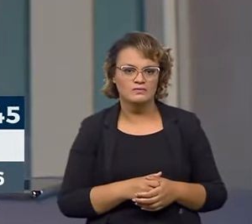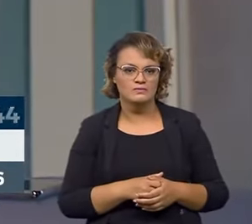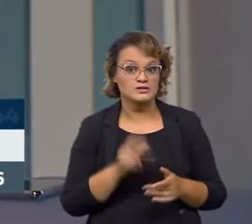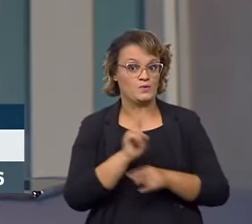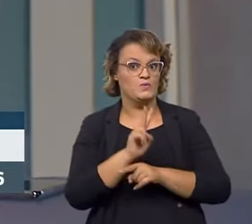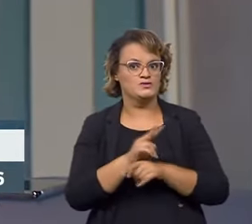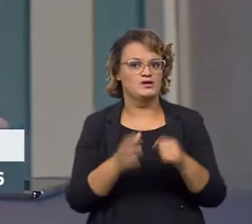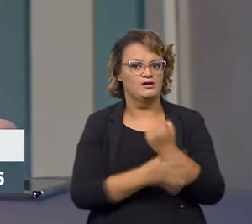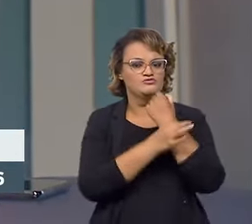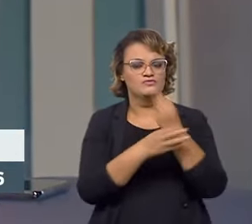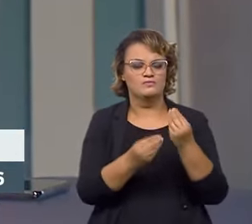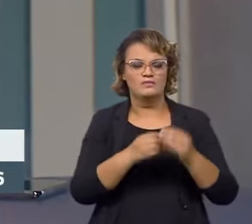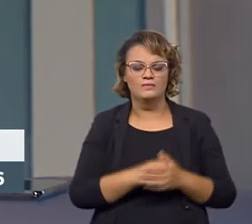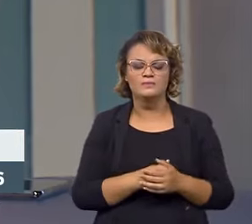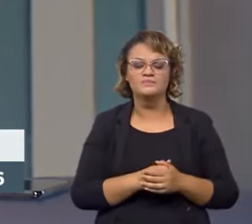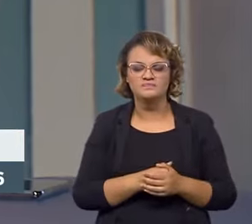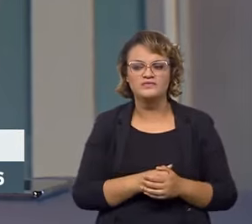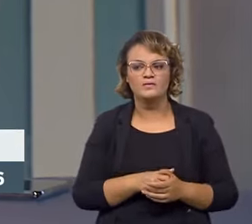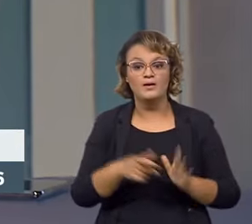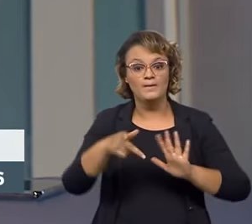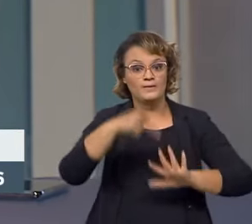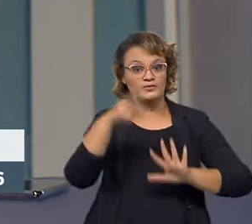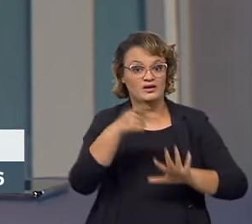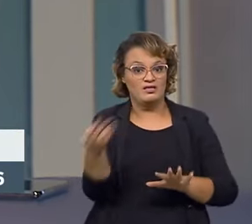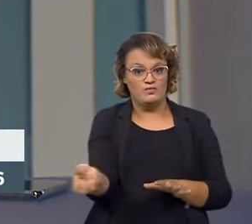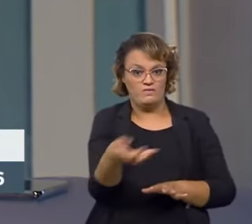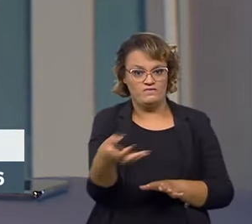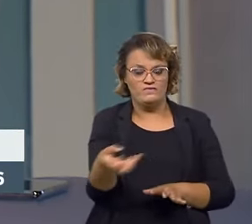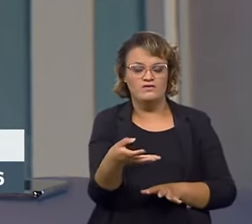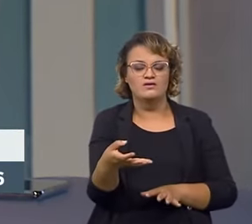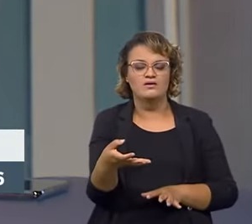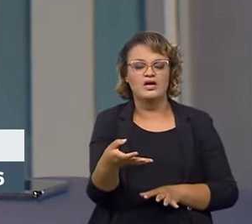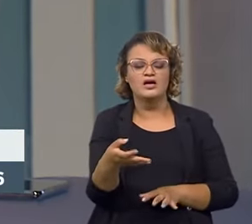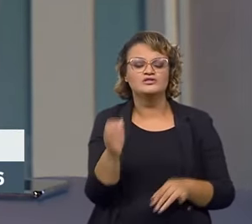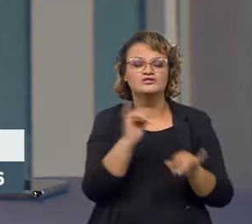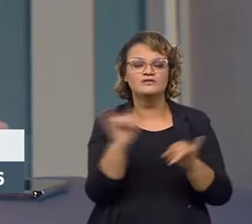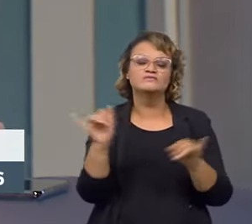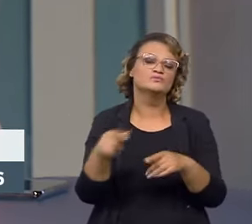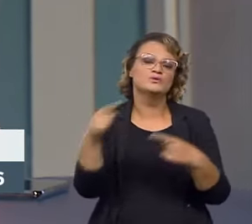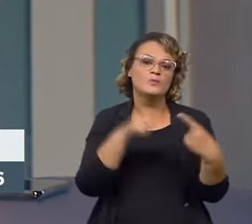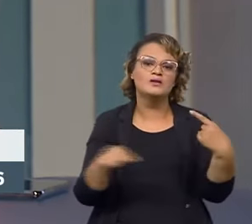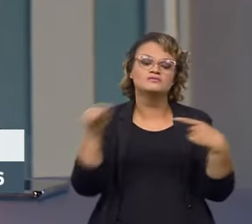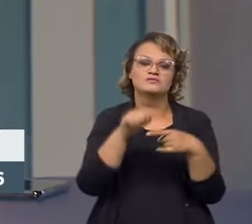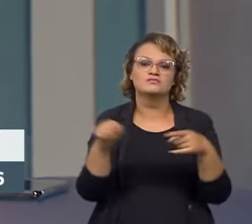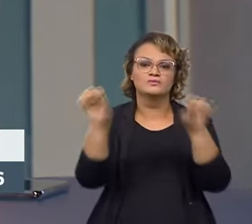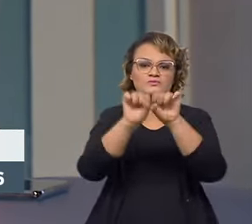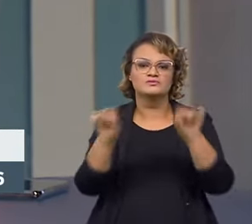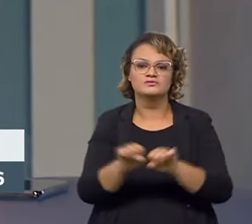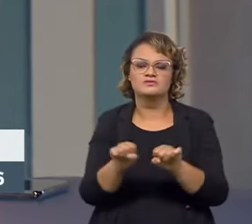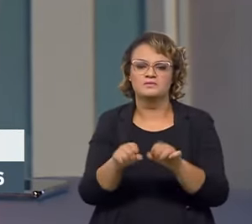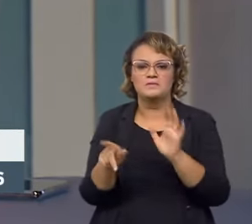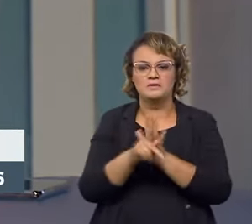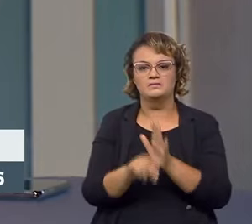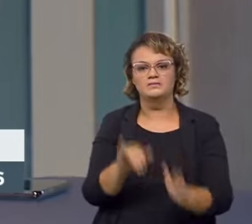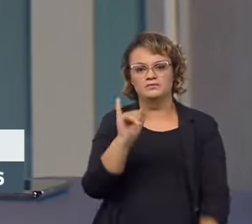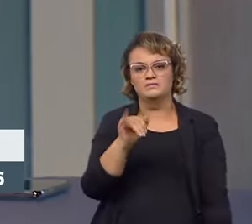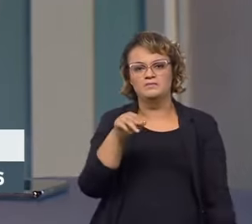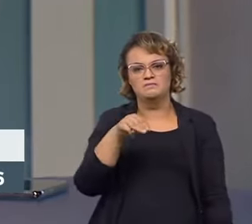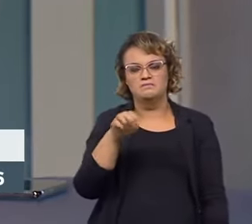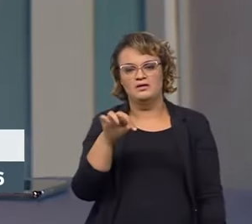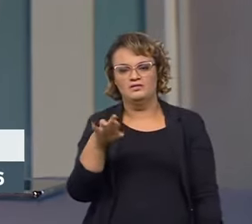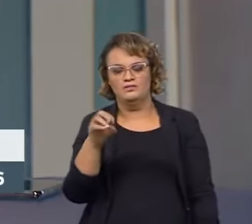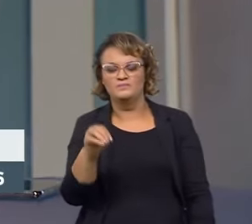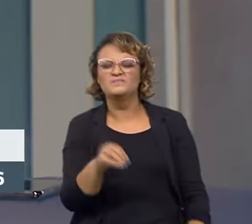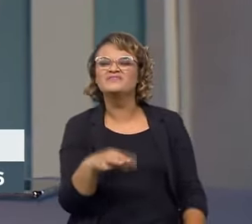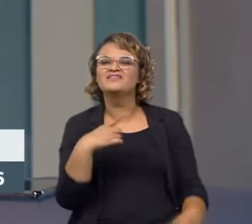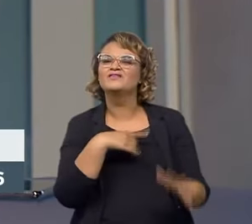portaria recente faz parte de um grande pacote de atualização do estoque regulatório do Inmetro. Então, houve um